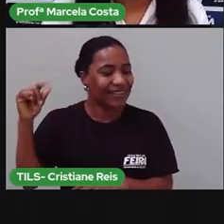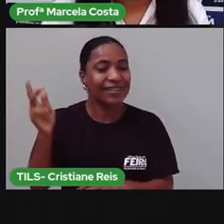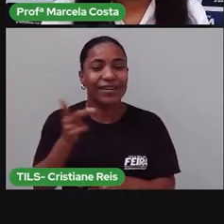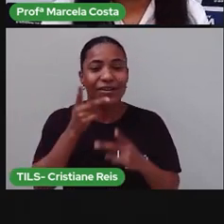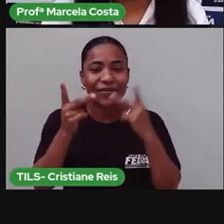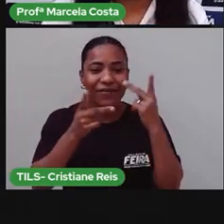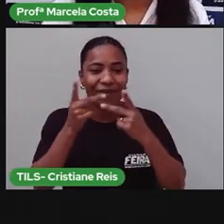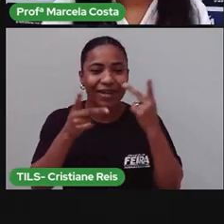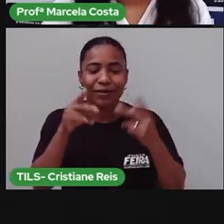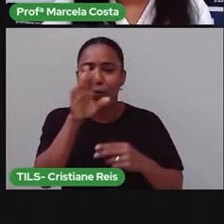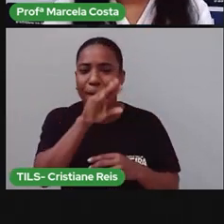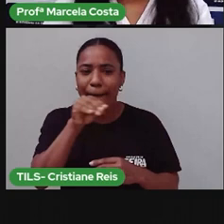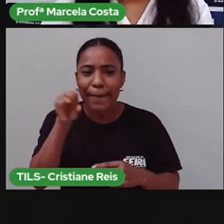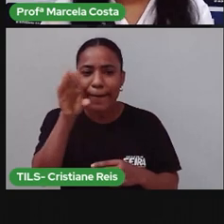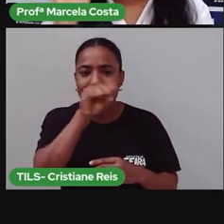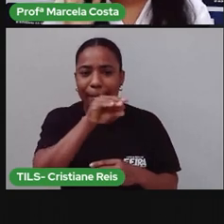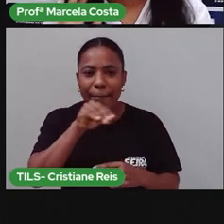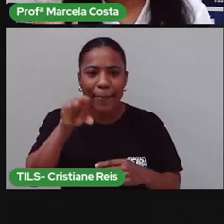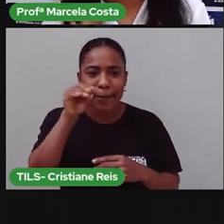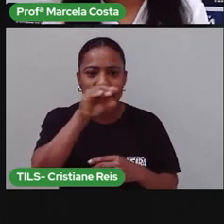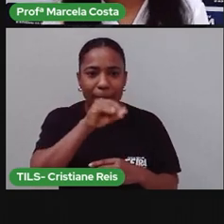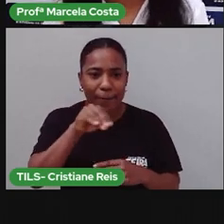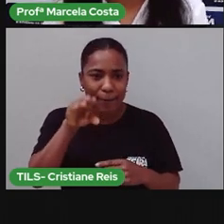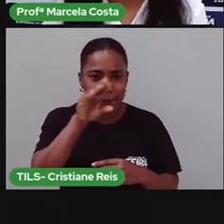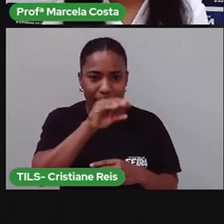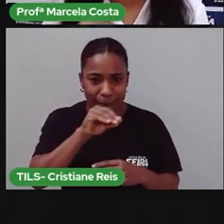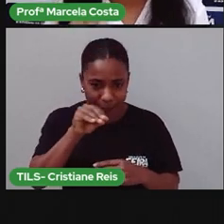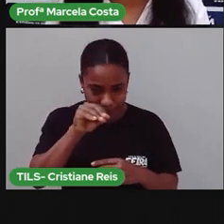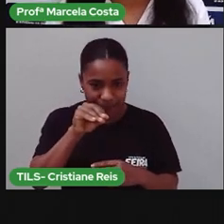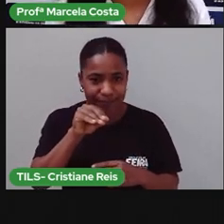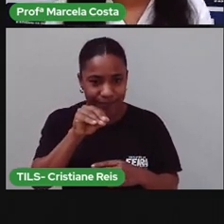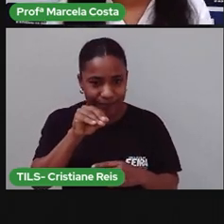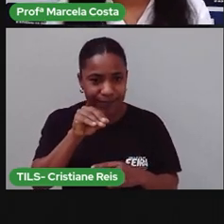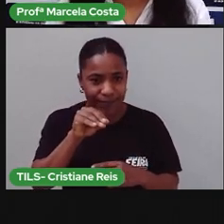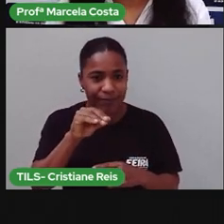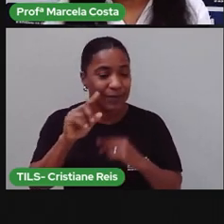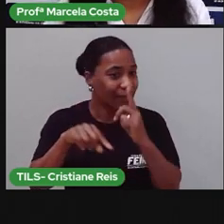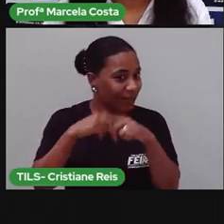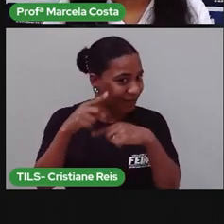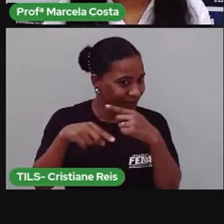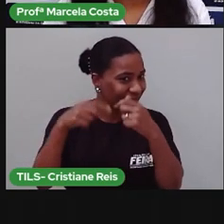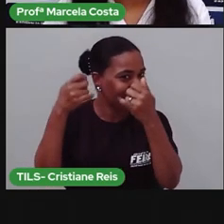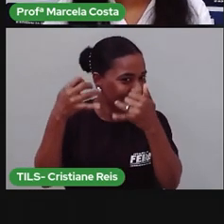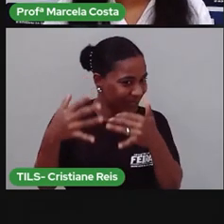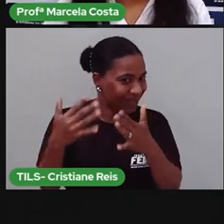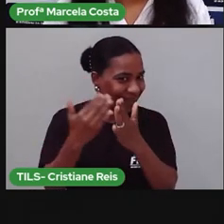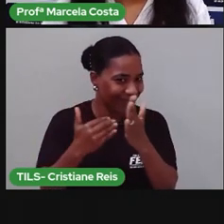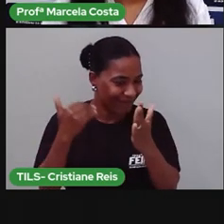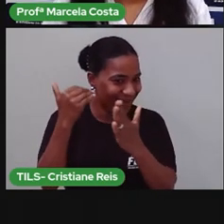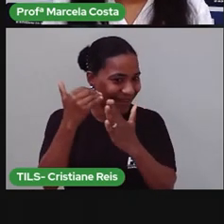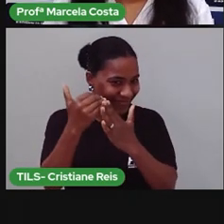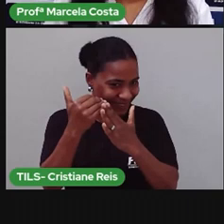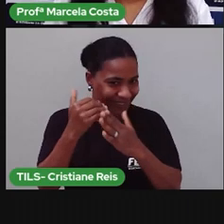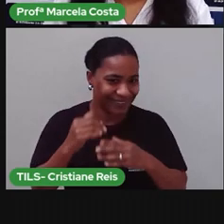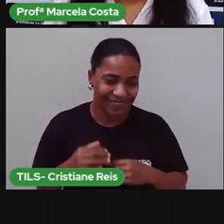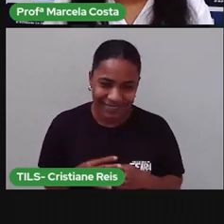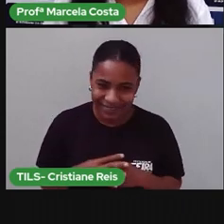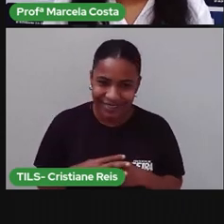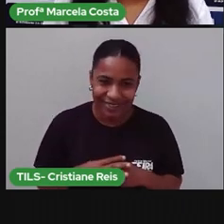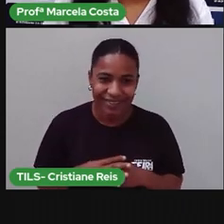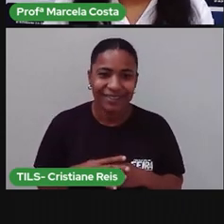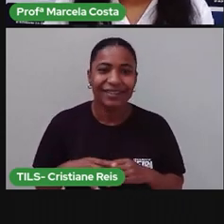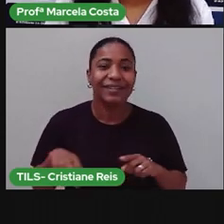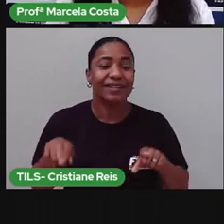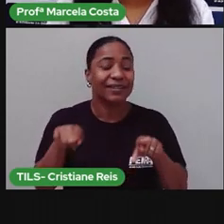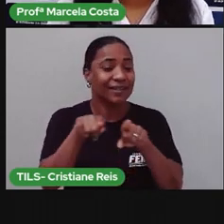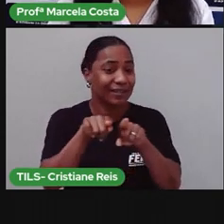representada por um balão. Mas a gente continua falando mais disso em uma outra aula, tá? Veja que também